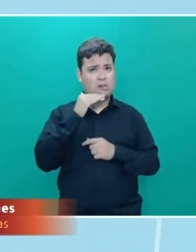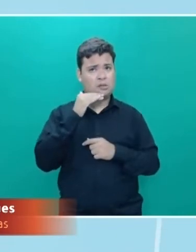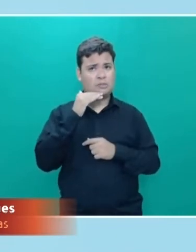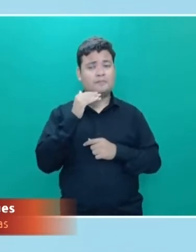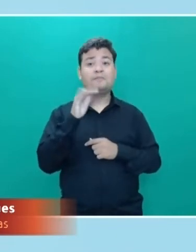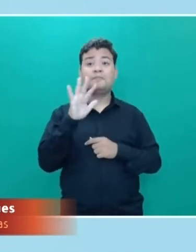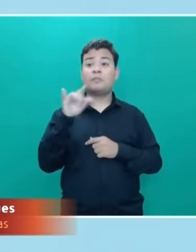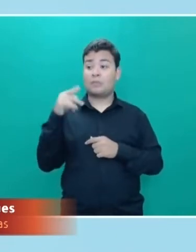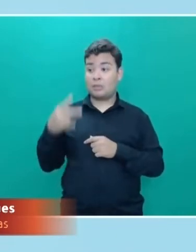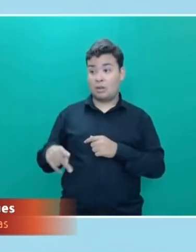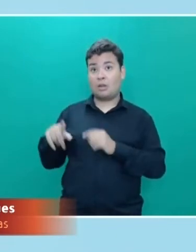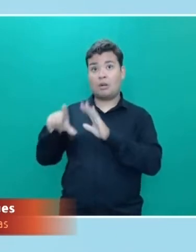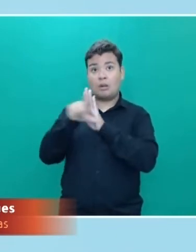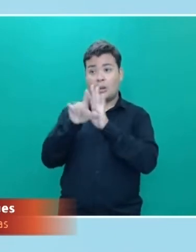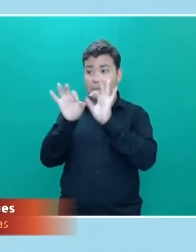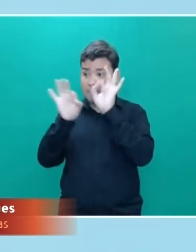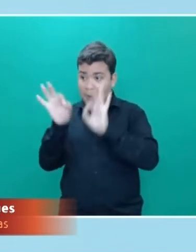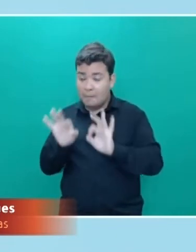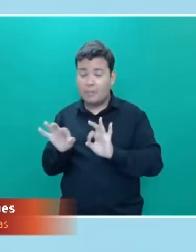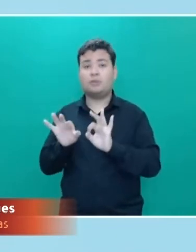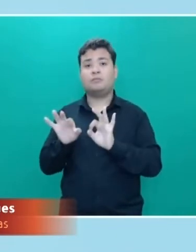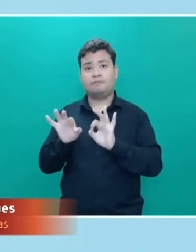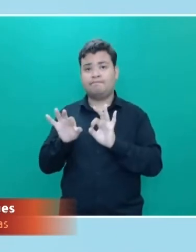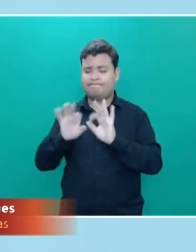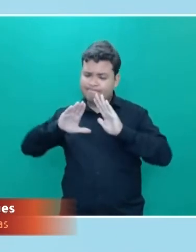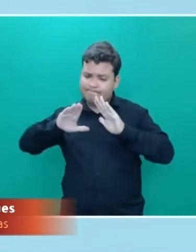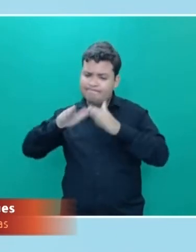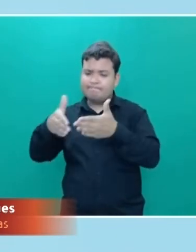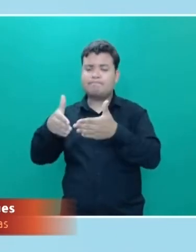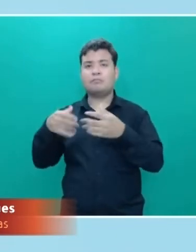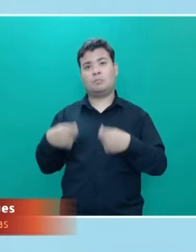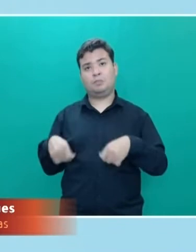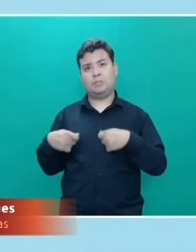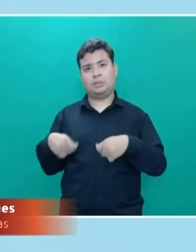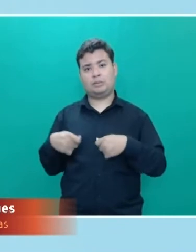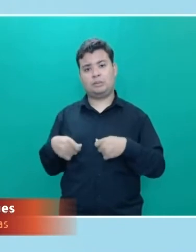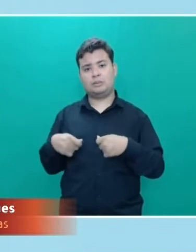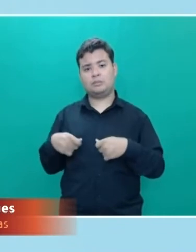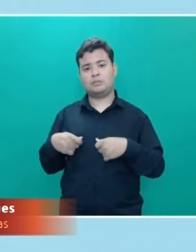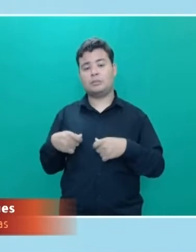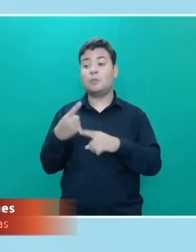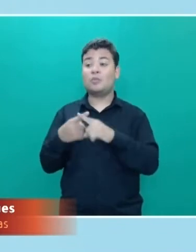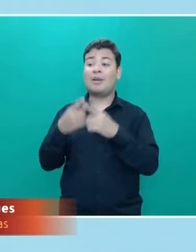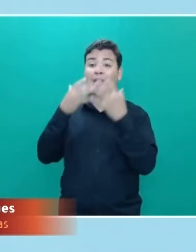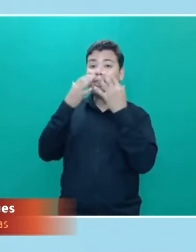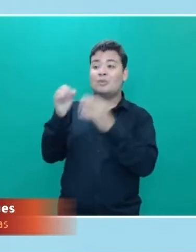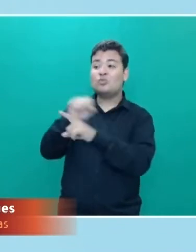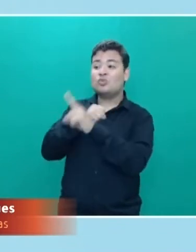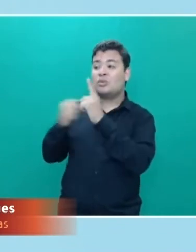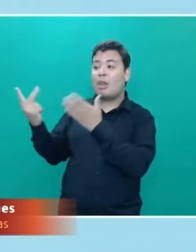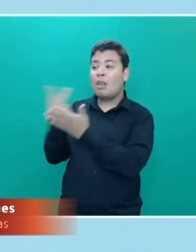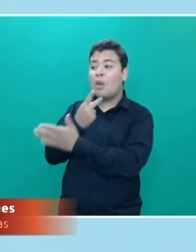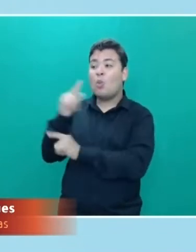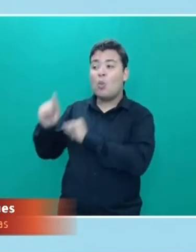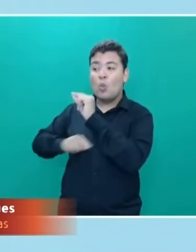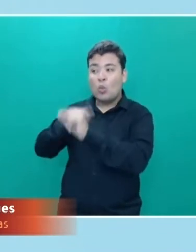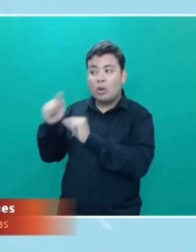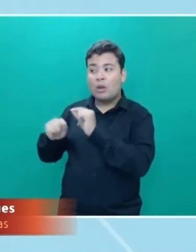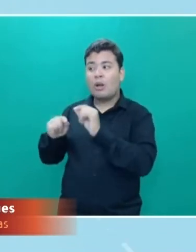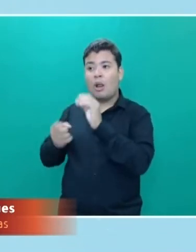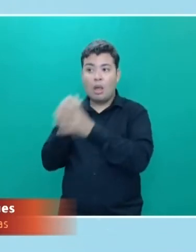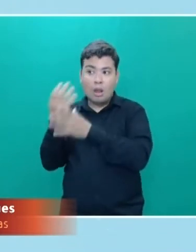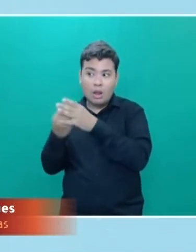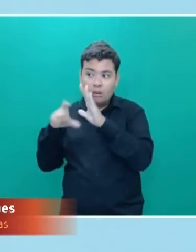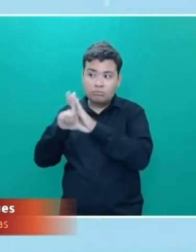legislador precisa estar mais atento àquilo que vem acontecendo ali no seio social, e essas mudanças, Camila, eu já te afirmo,